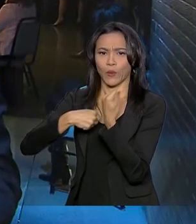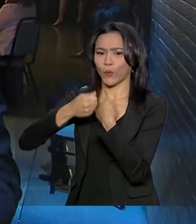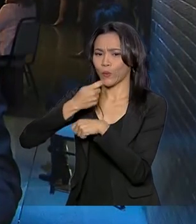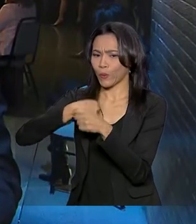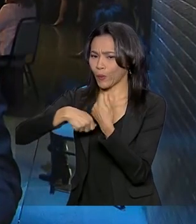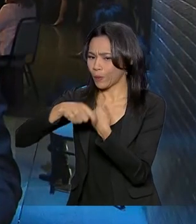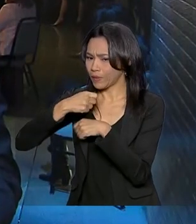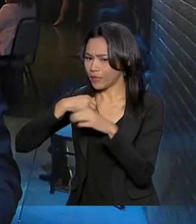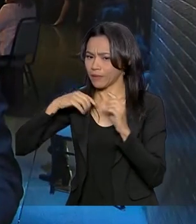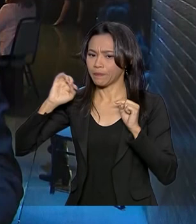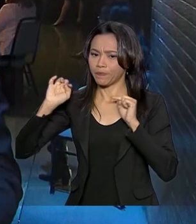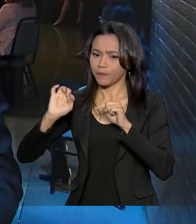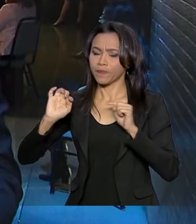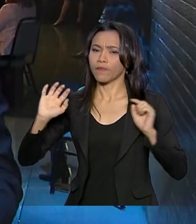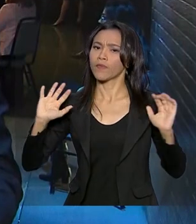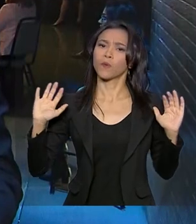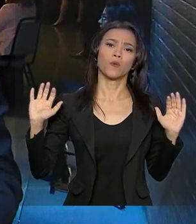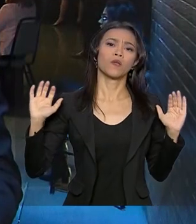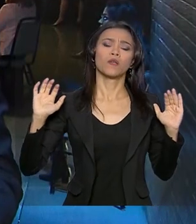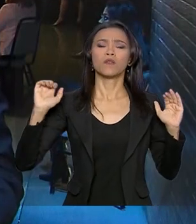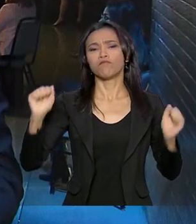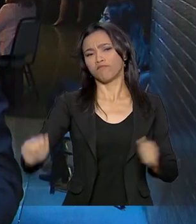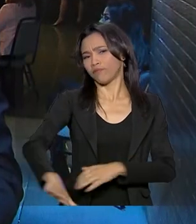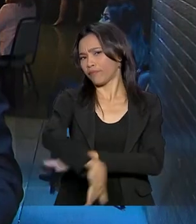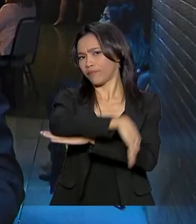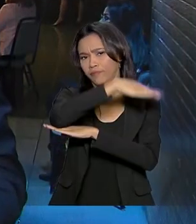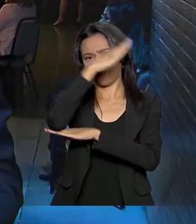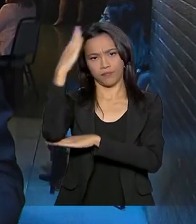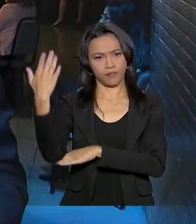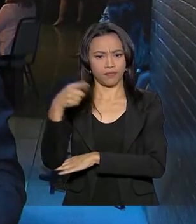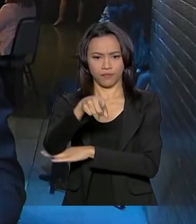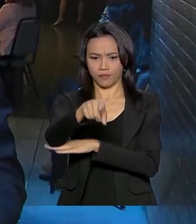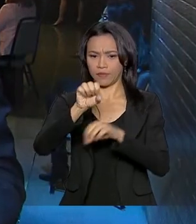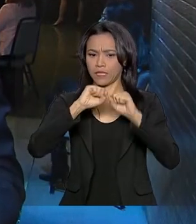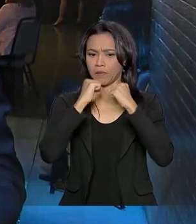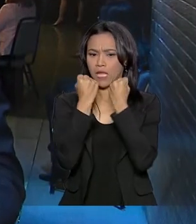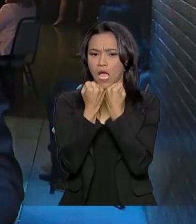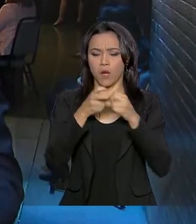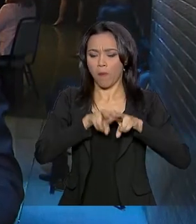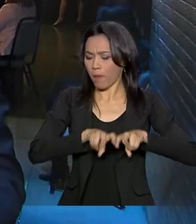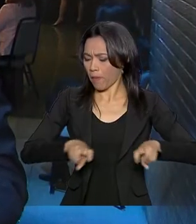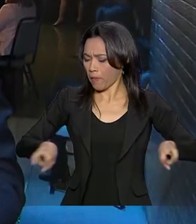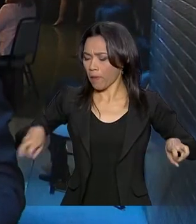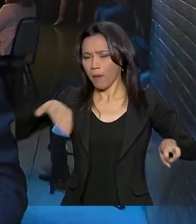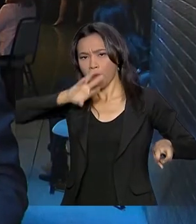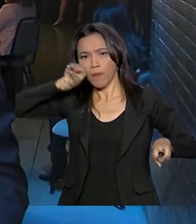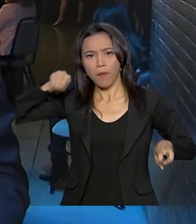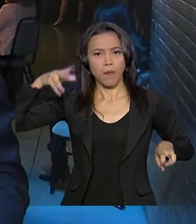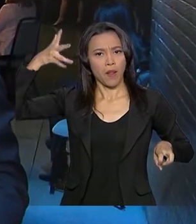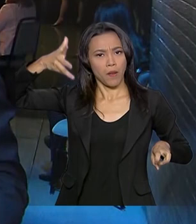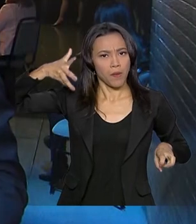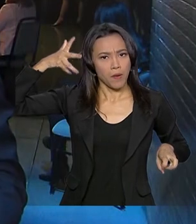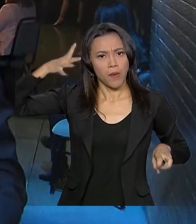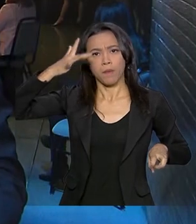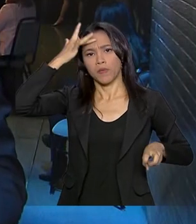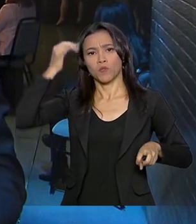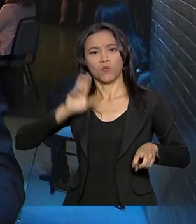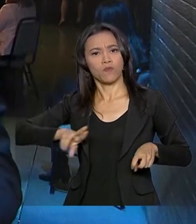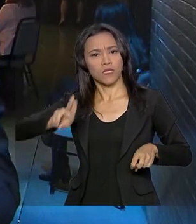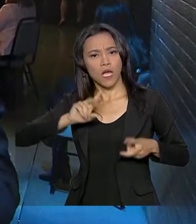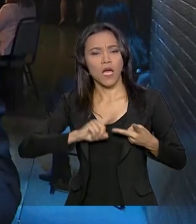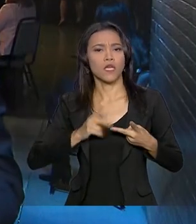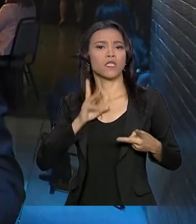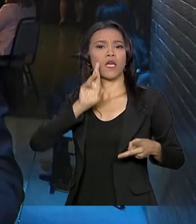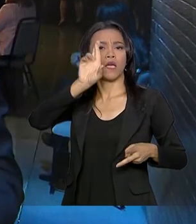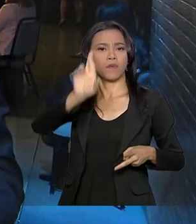o mundo. Estão previstos ao longo do dia mesas de discussão com acadêmicos, representantes do governo